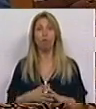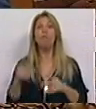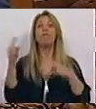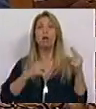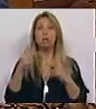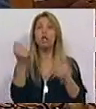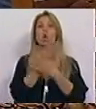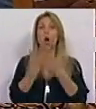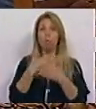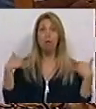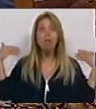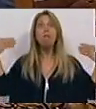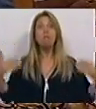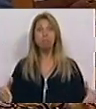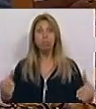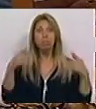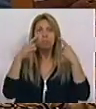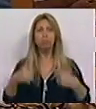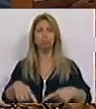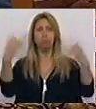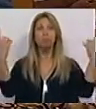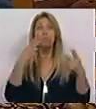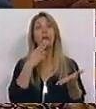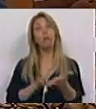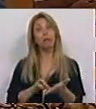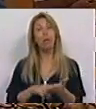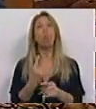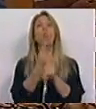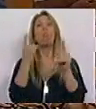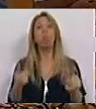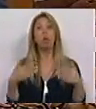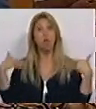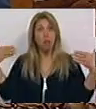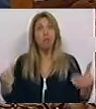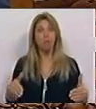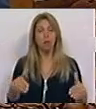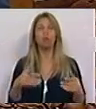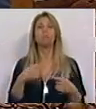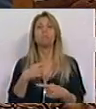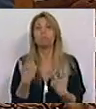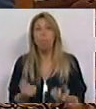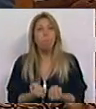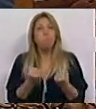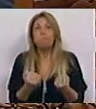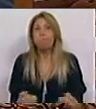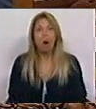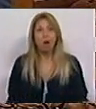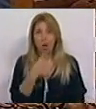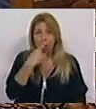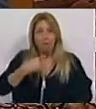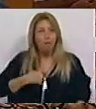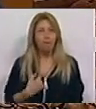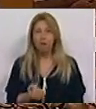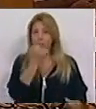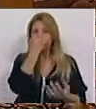e demitiram-se com o estrondo, tornando públicas as razões das suas demissões. A impotência, o fracasso, os